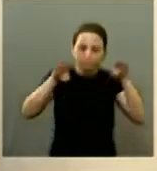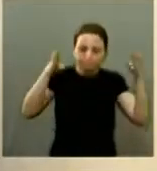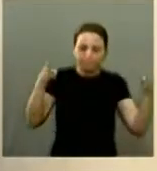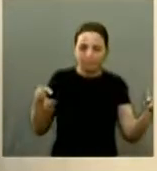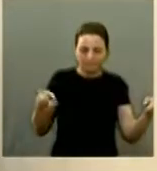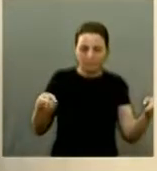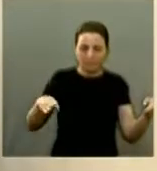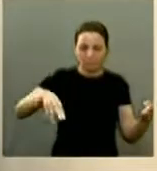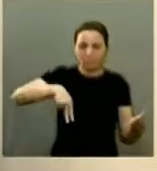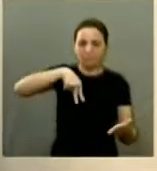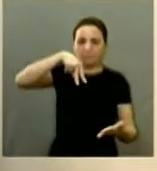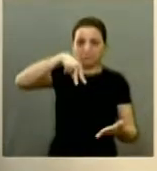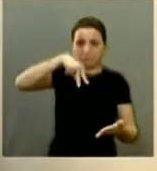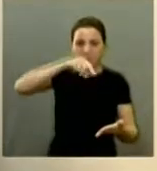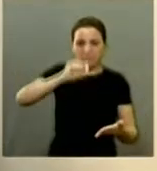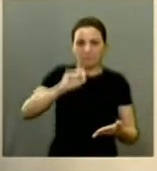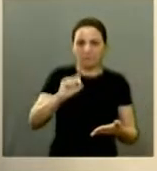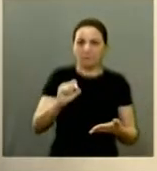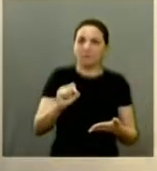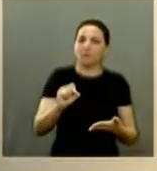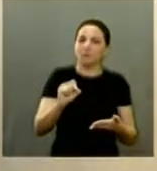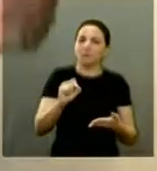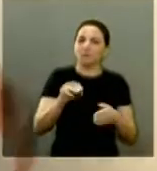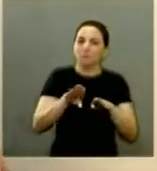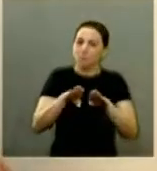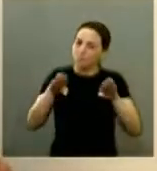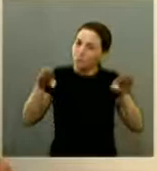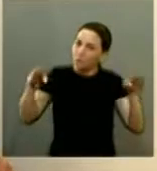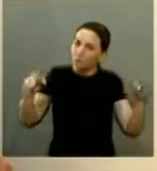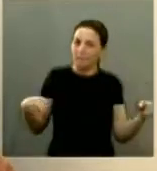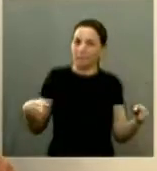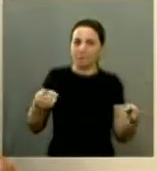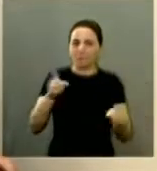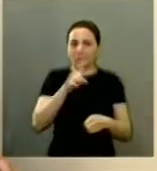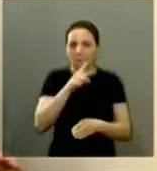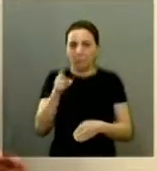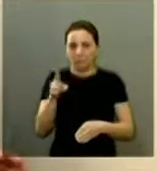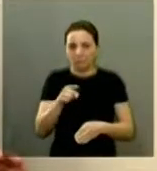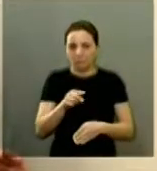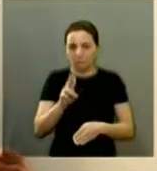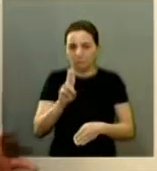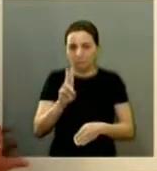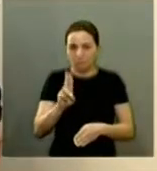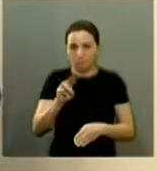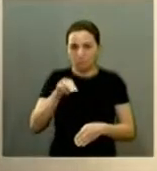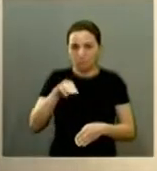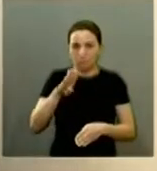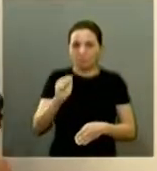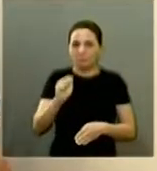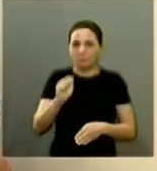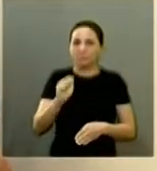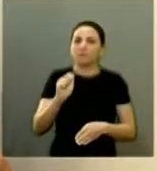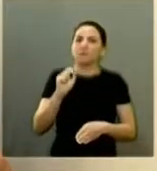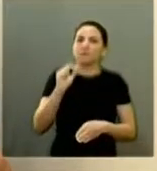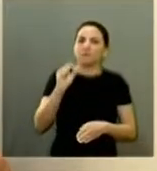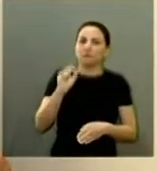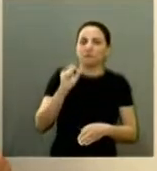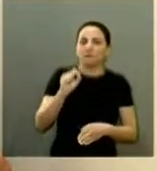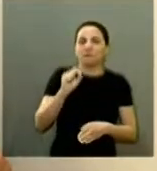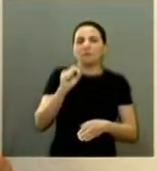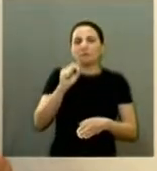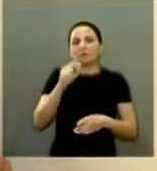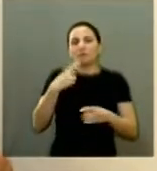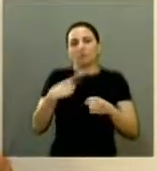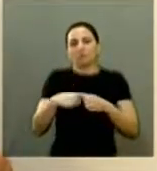que está o país e o palco da Zumba do Santa Clara e da outra praça mas vou falar especificamente de Santa